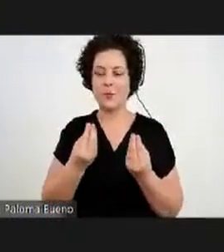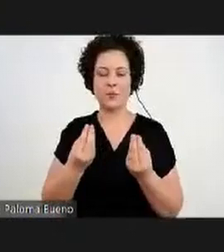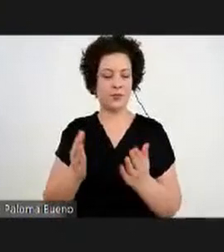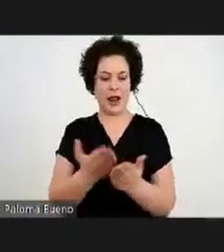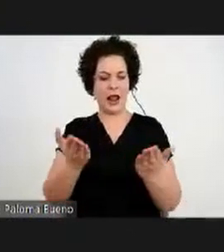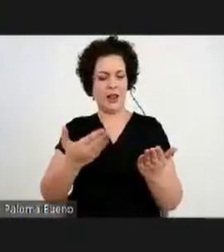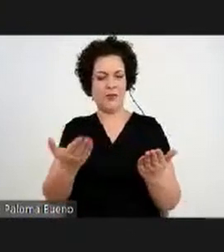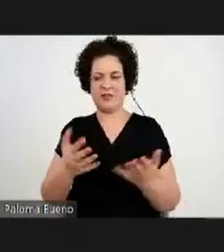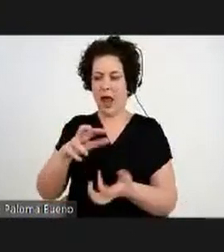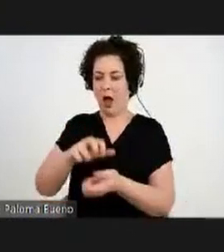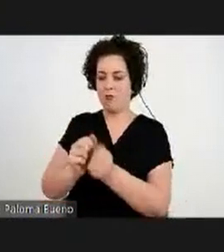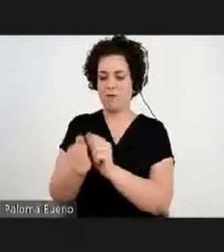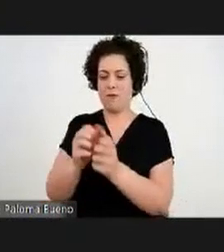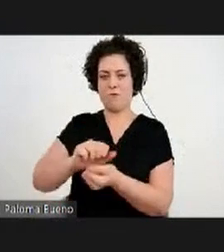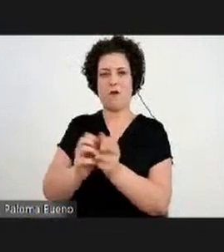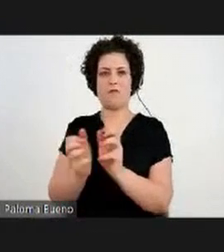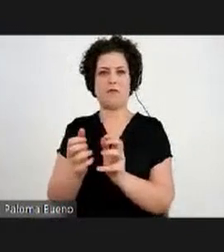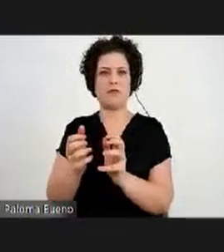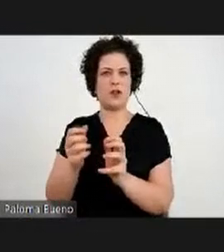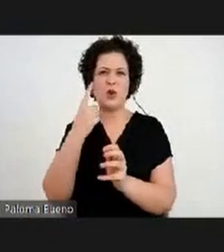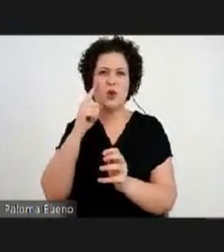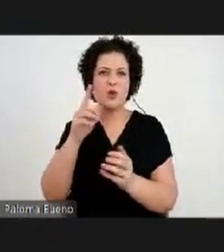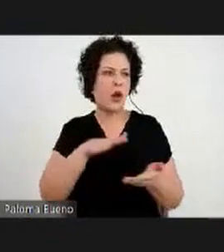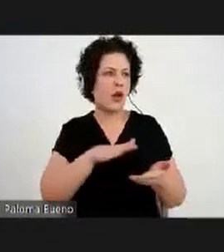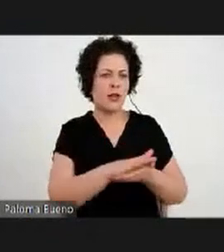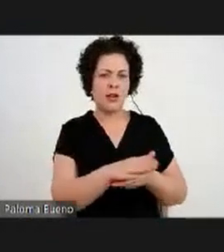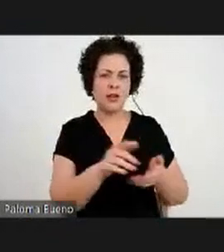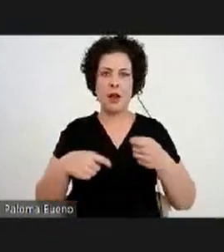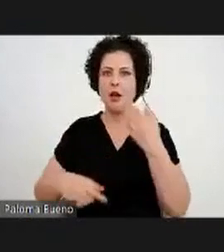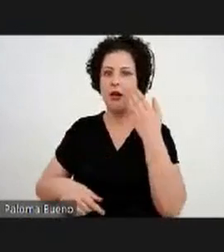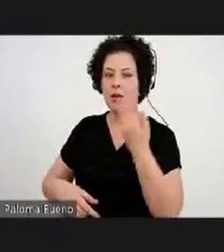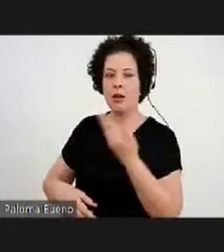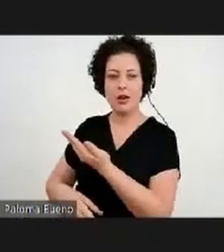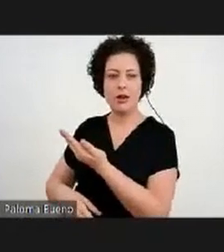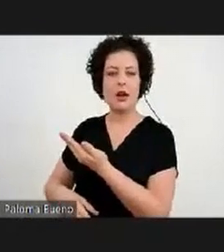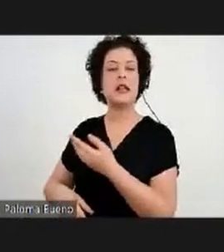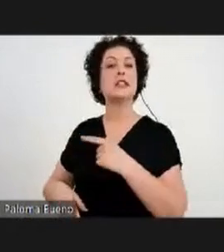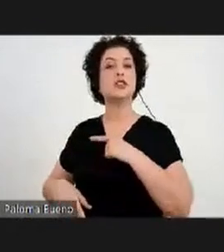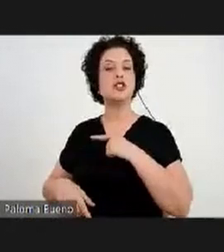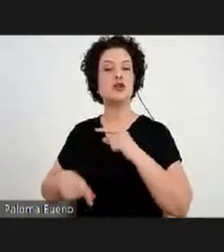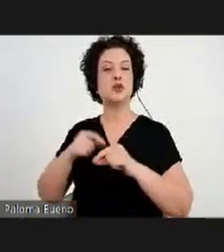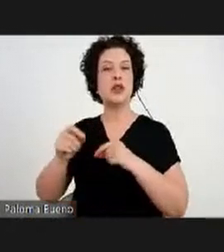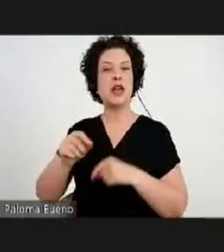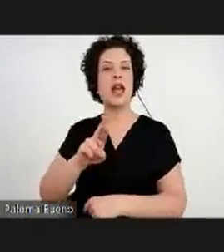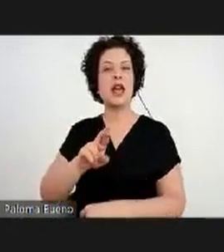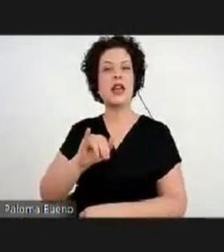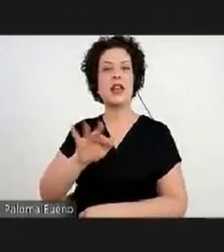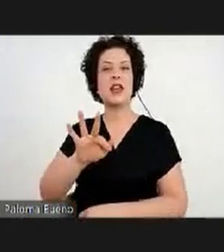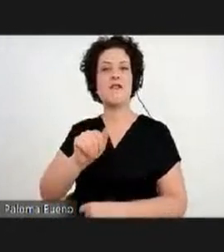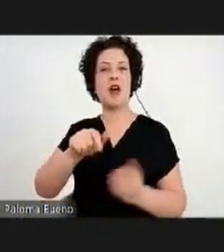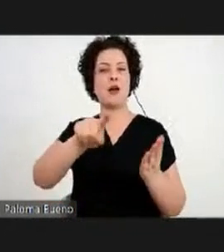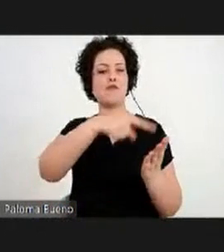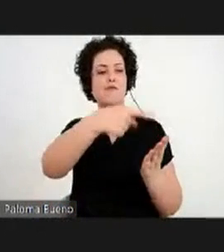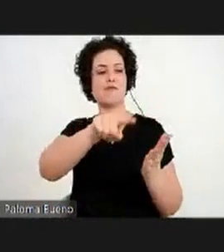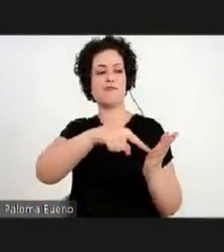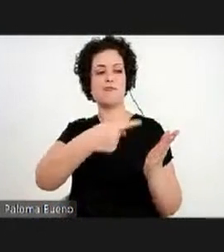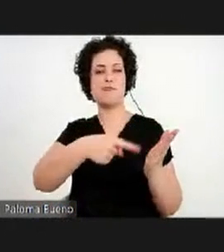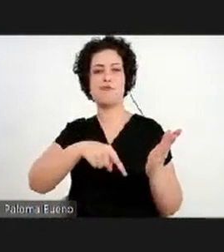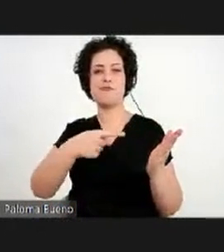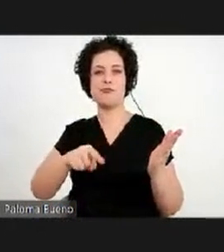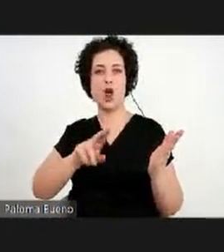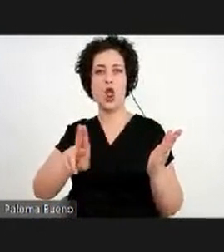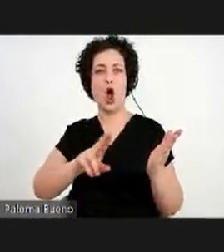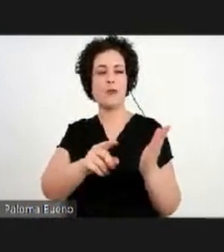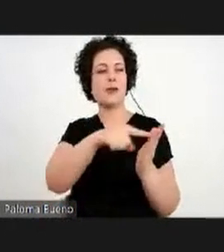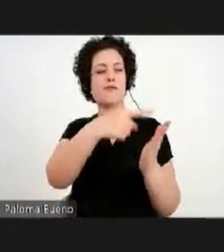amassados e ia lançar no último dia. Aqui também, vocês podem ver, tinha uma rifa, uma cartela que você põe o